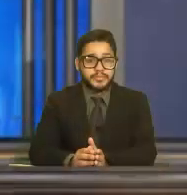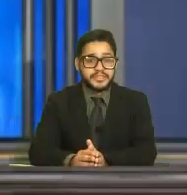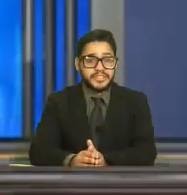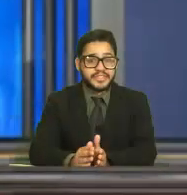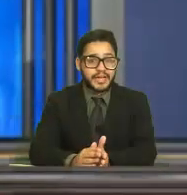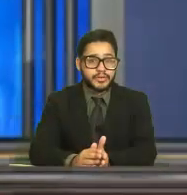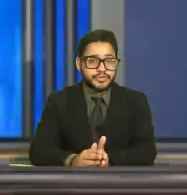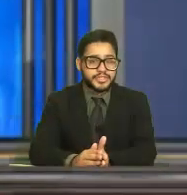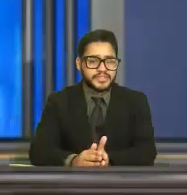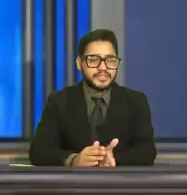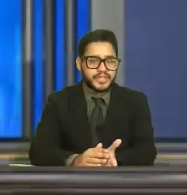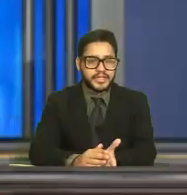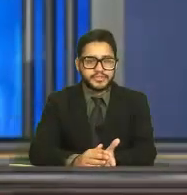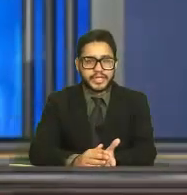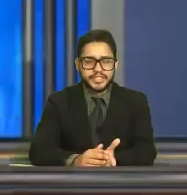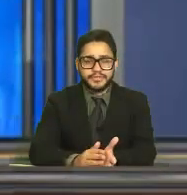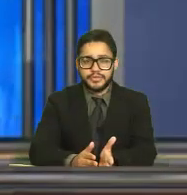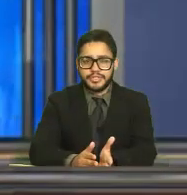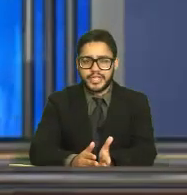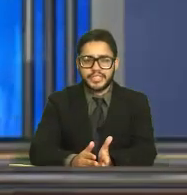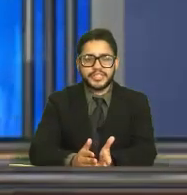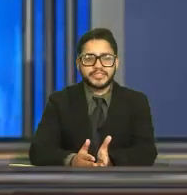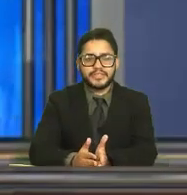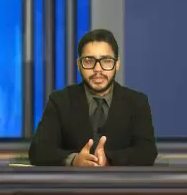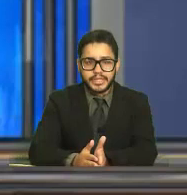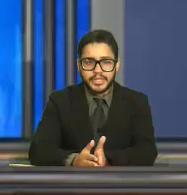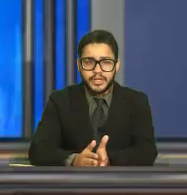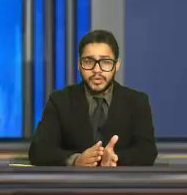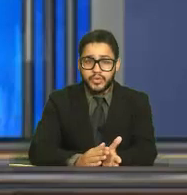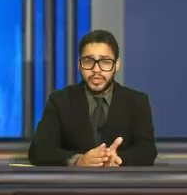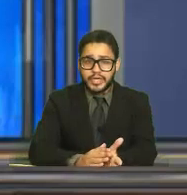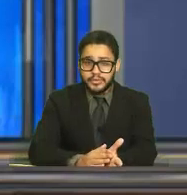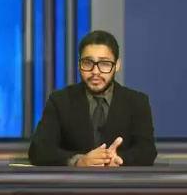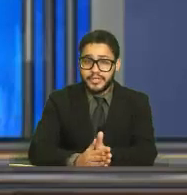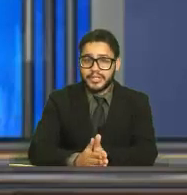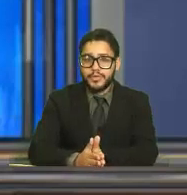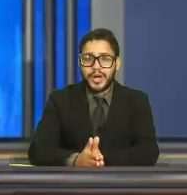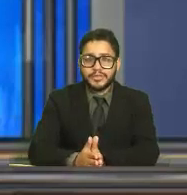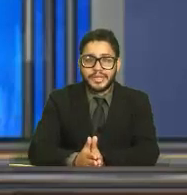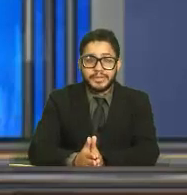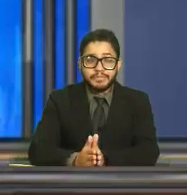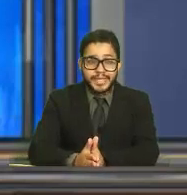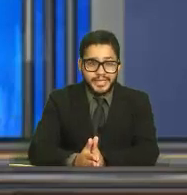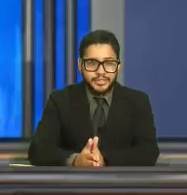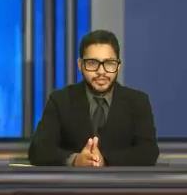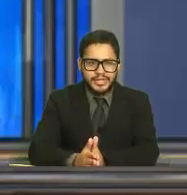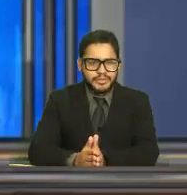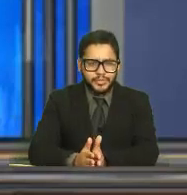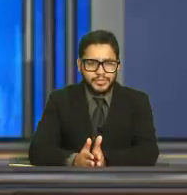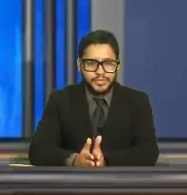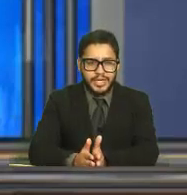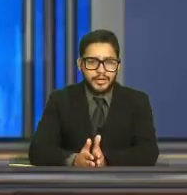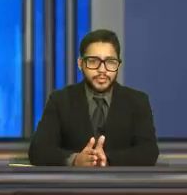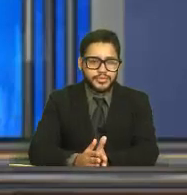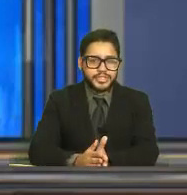Vamos iniciar com as notícias internacionais Que foram destaques nessa semana Um cão foi até o quarto da bebê que chorava